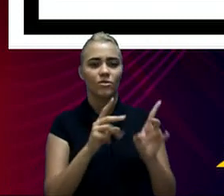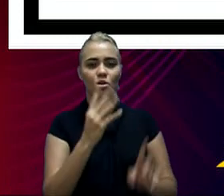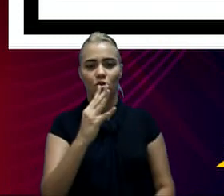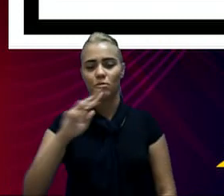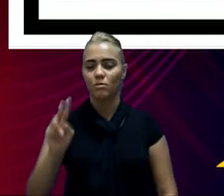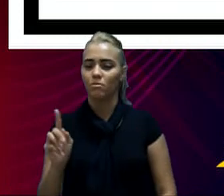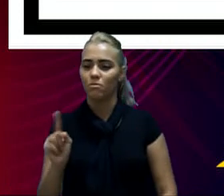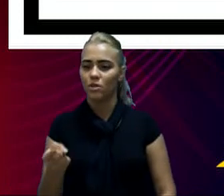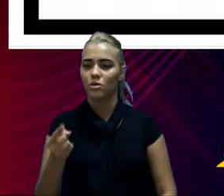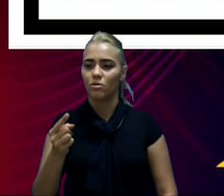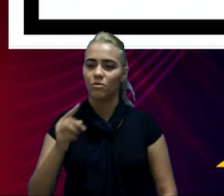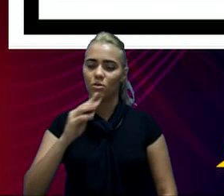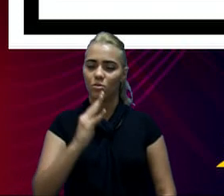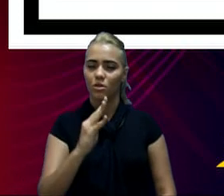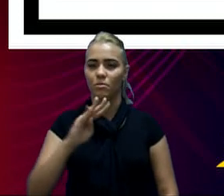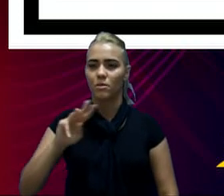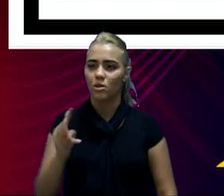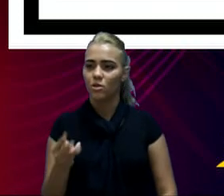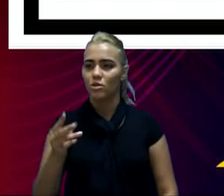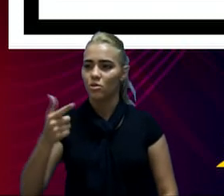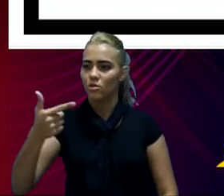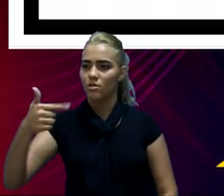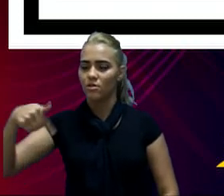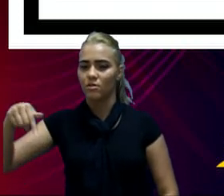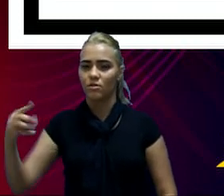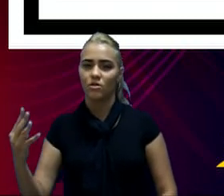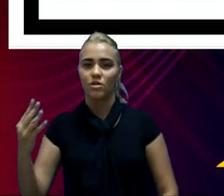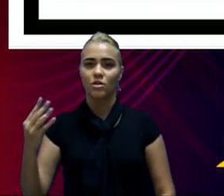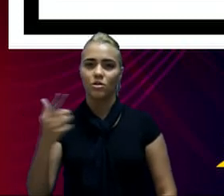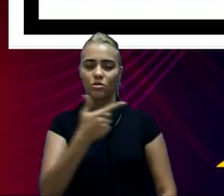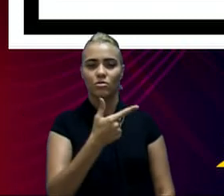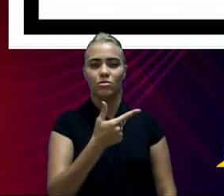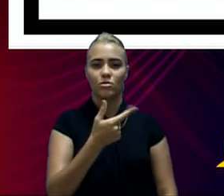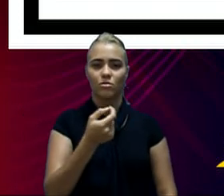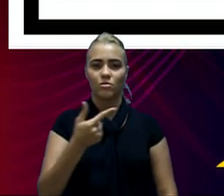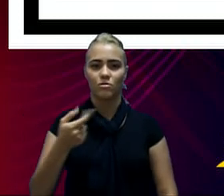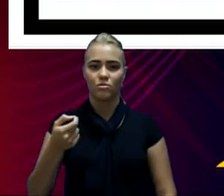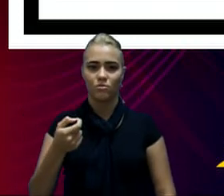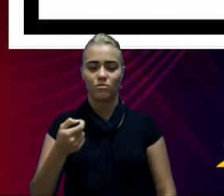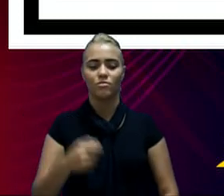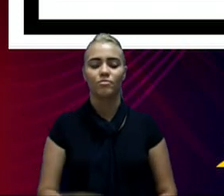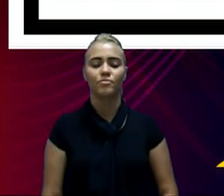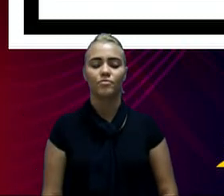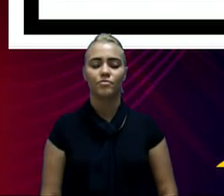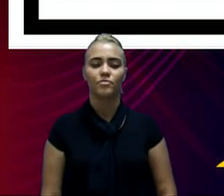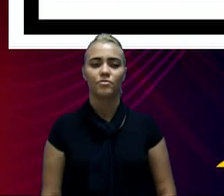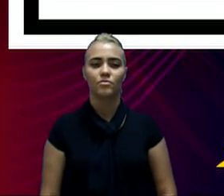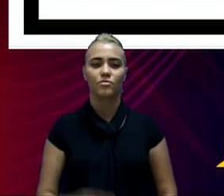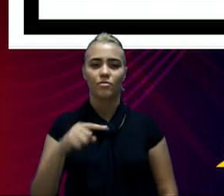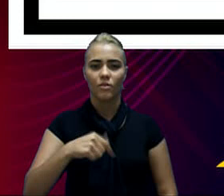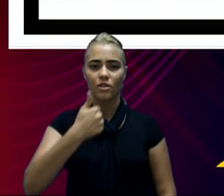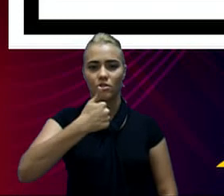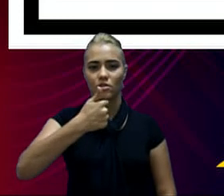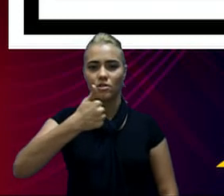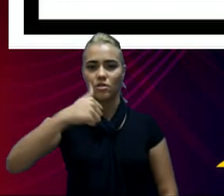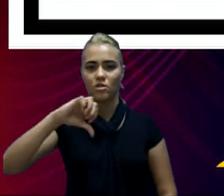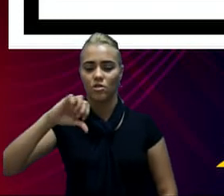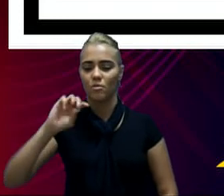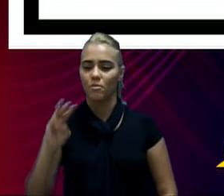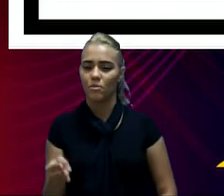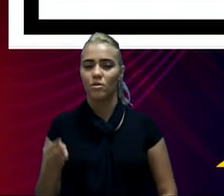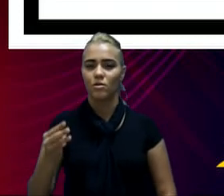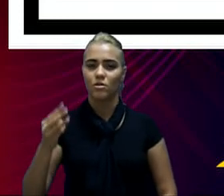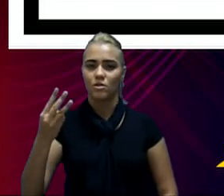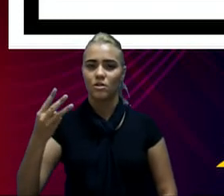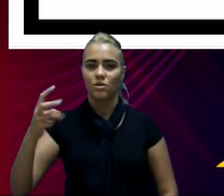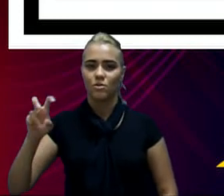.274.000, contra 516.000, em 2020. Transferências de capital, 19.051.000,